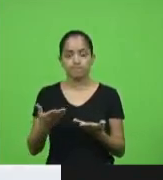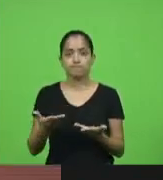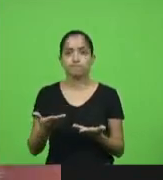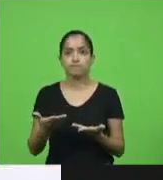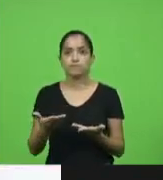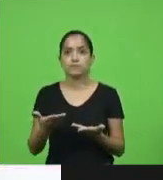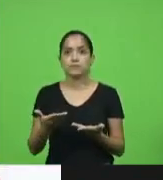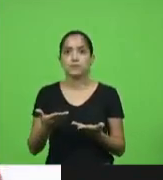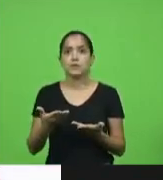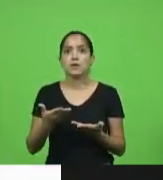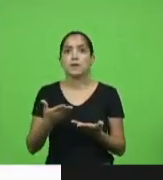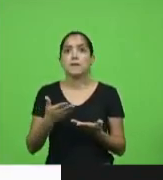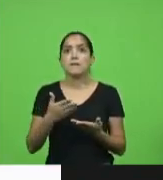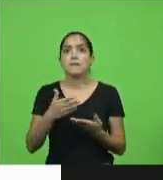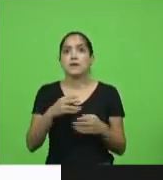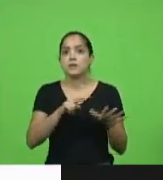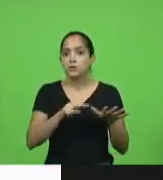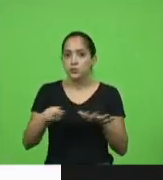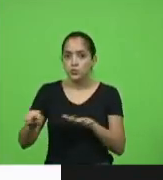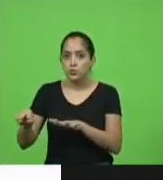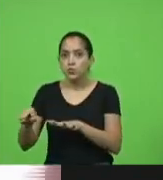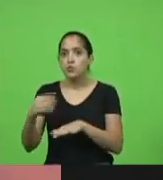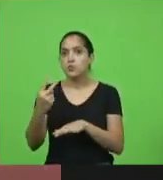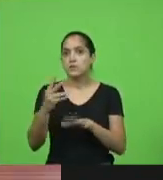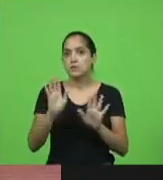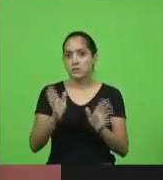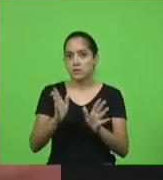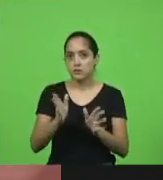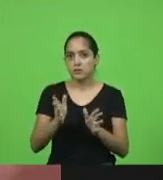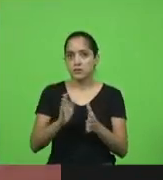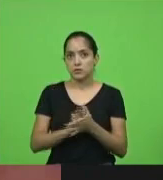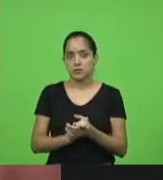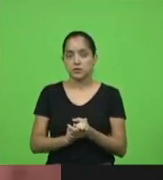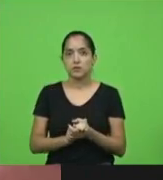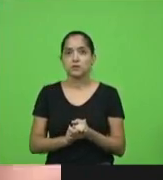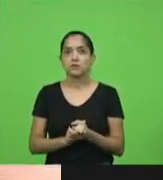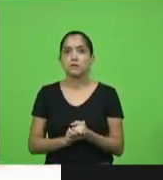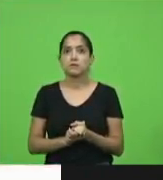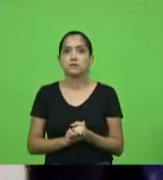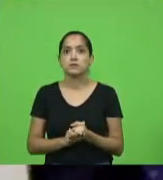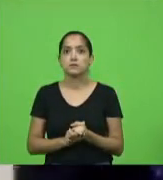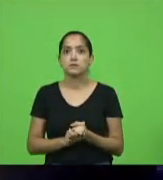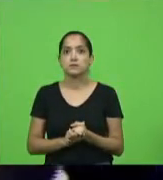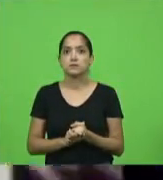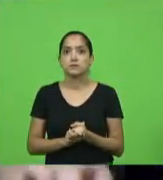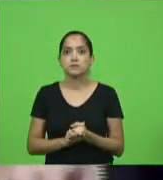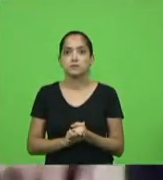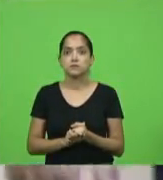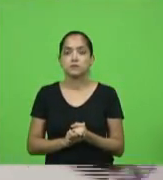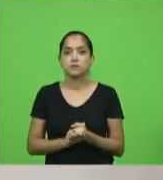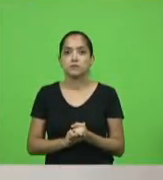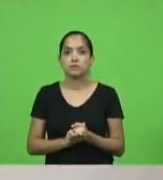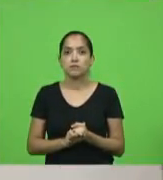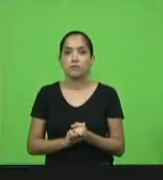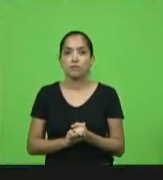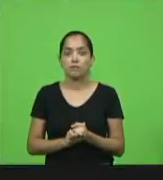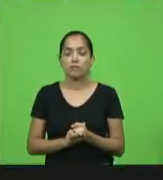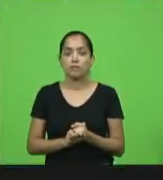há mais de duas semanas estamos lutando junto de Presidente, garanta a ordem, presidente.